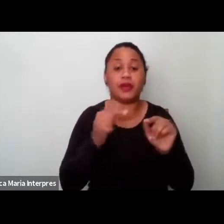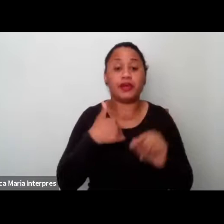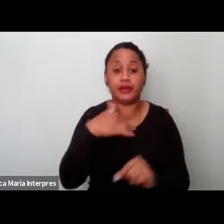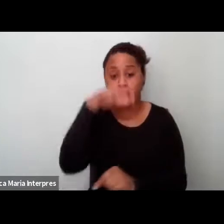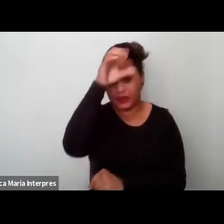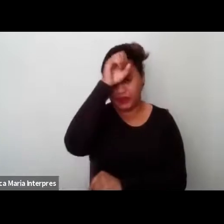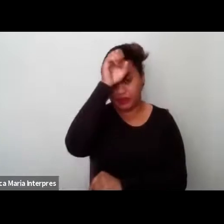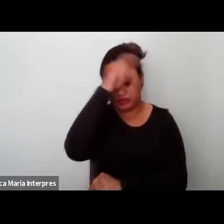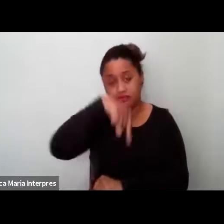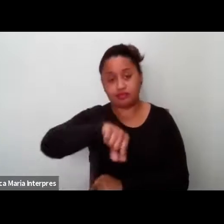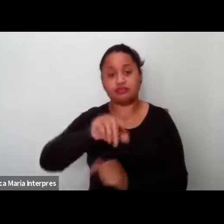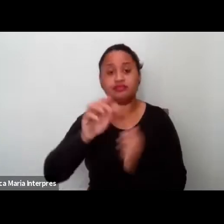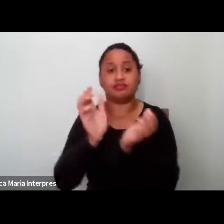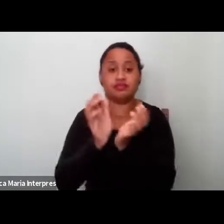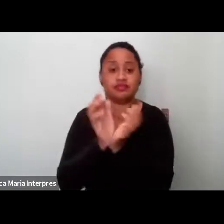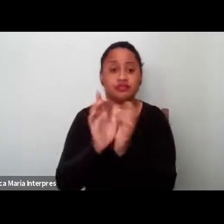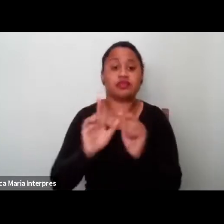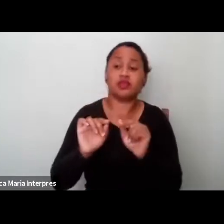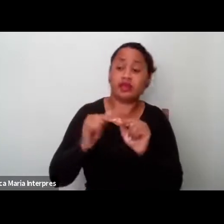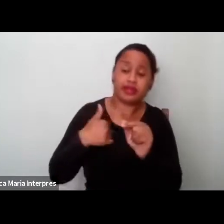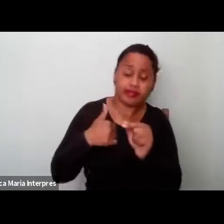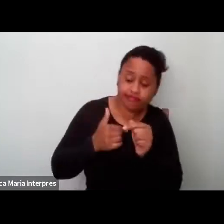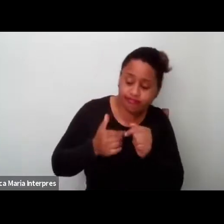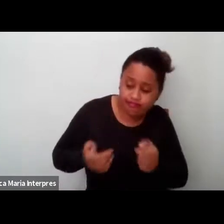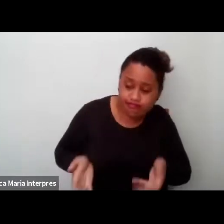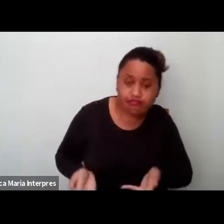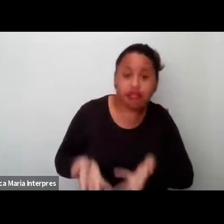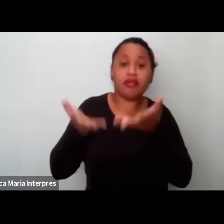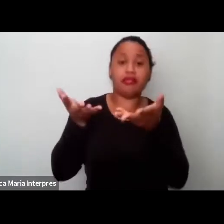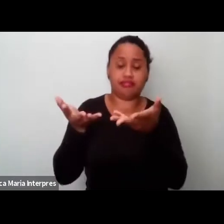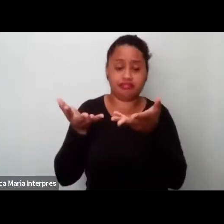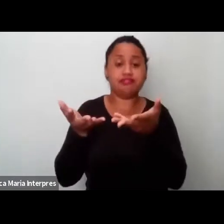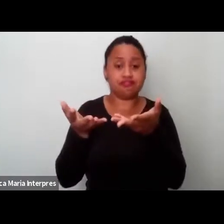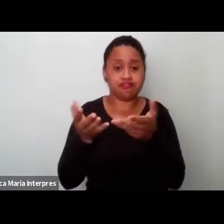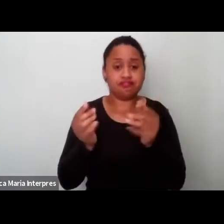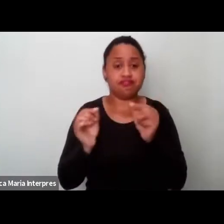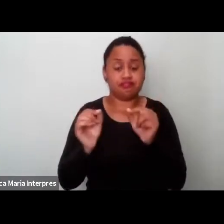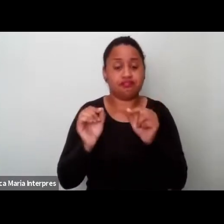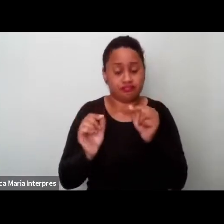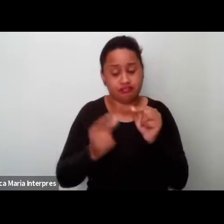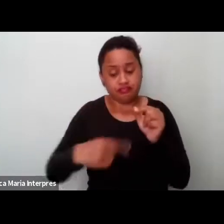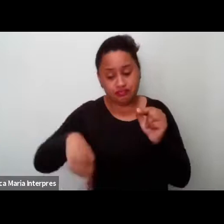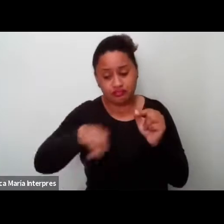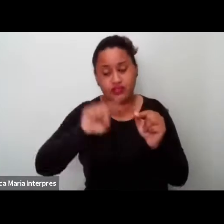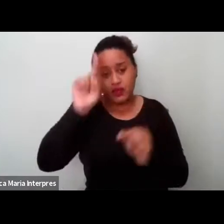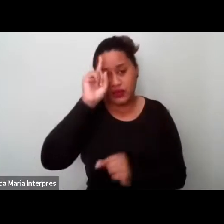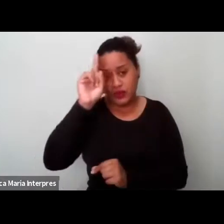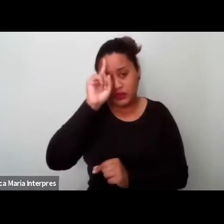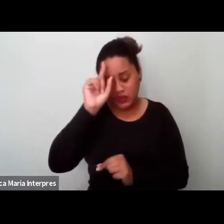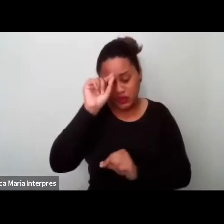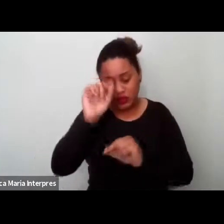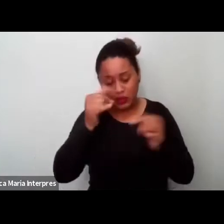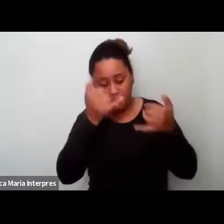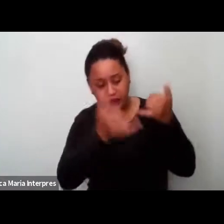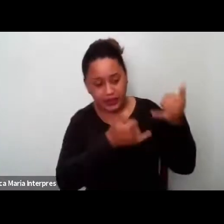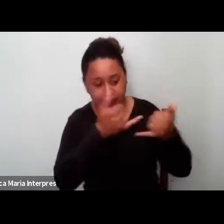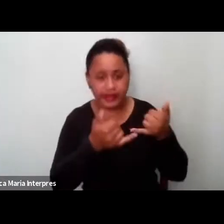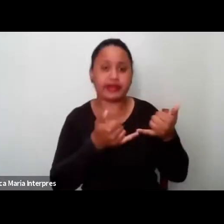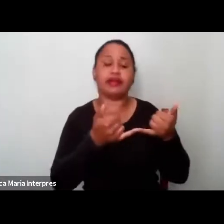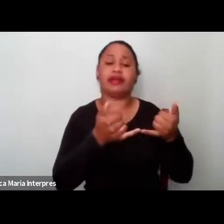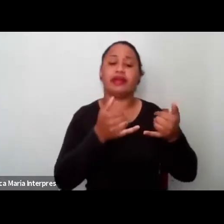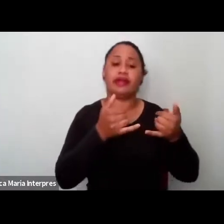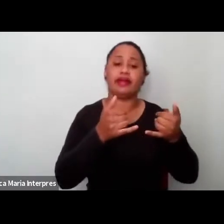movimentos e são molas impulsionadoras para a eleição no cotidiano de brincadeiras, de brinquedos, de